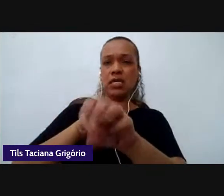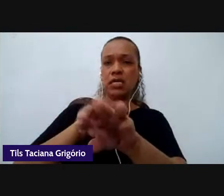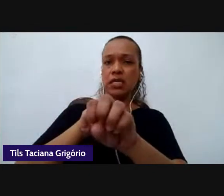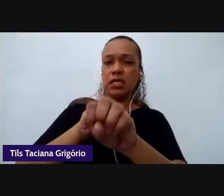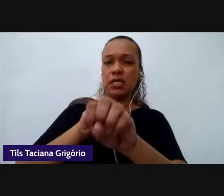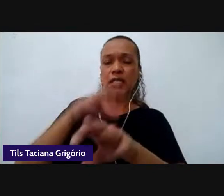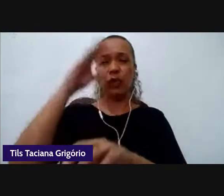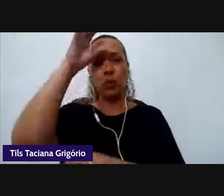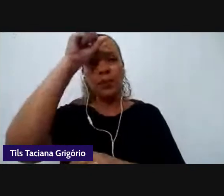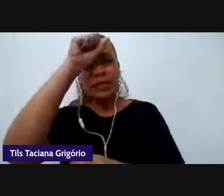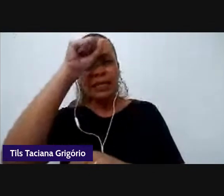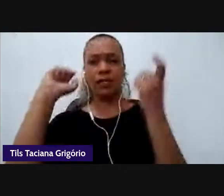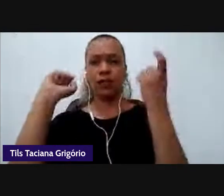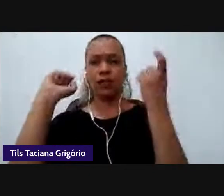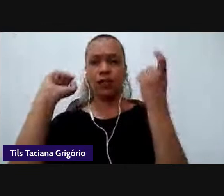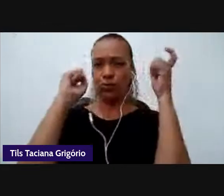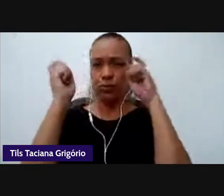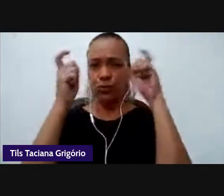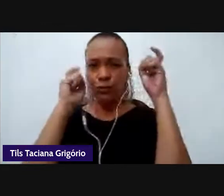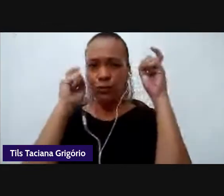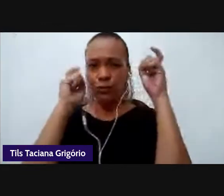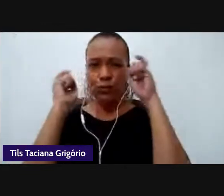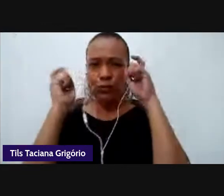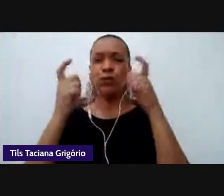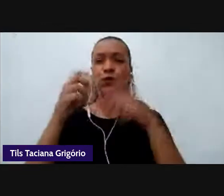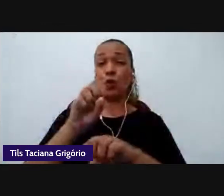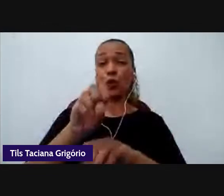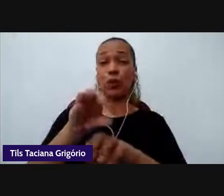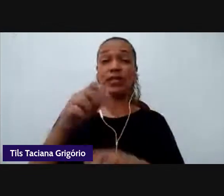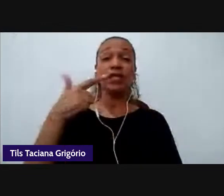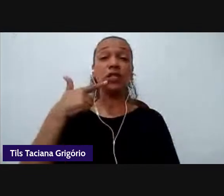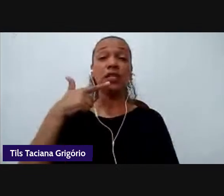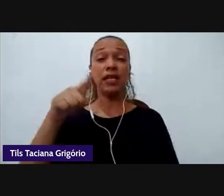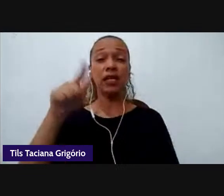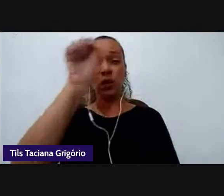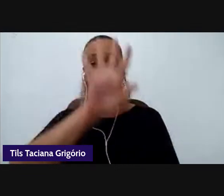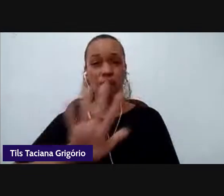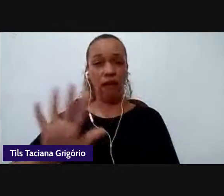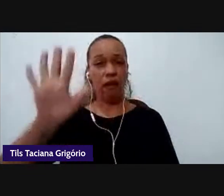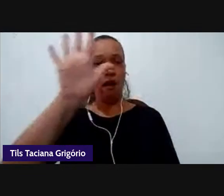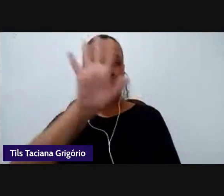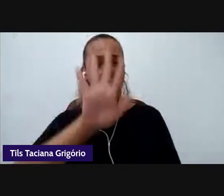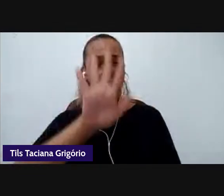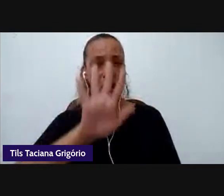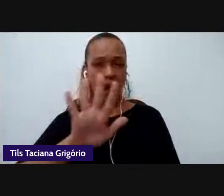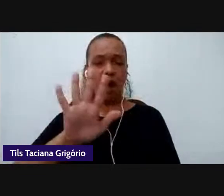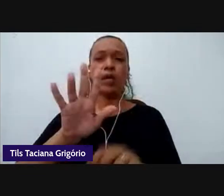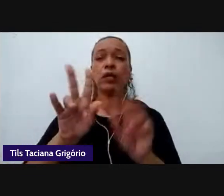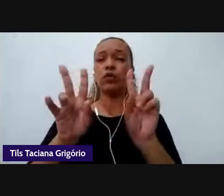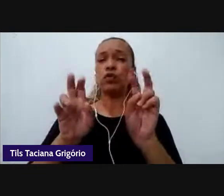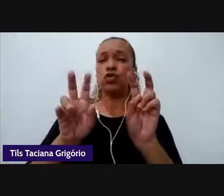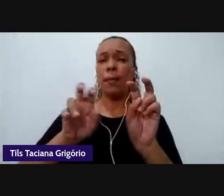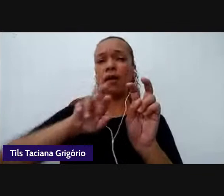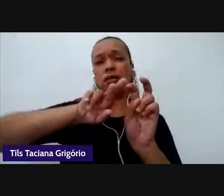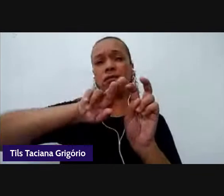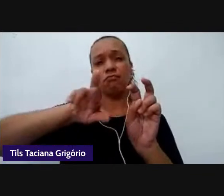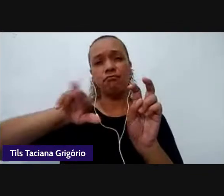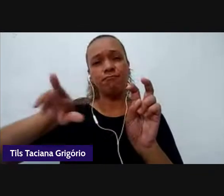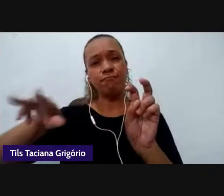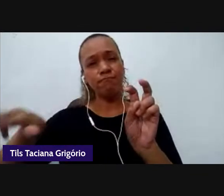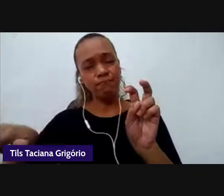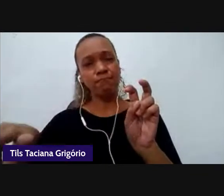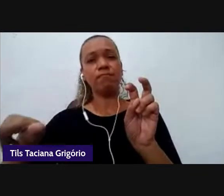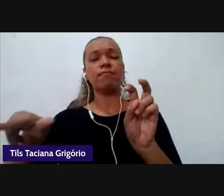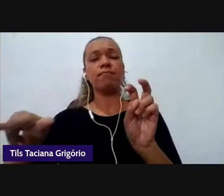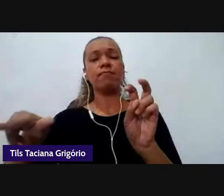ensino de línguas de modo geral, então são temáticas diversificadas, e elas surgem a partir